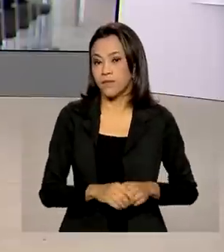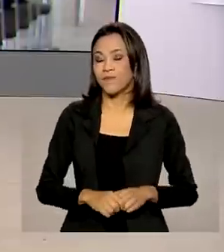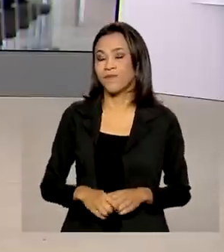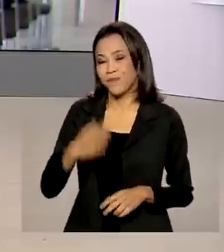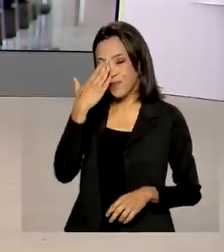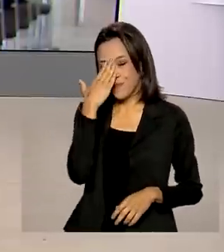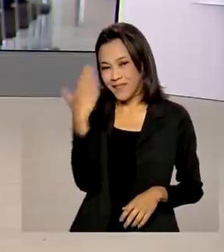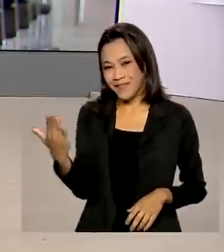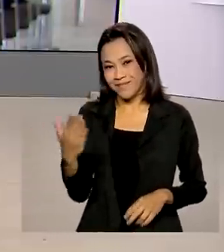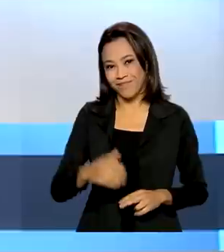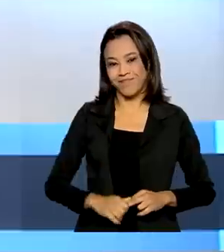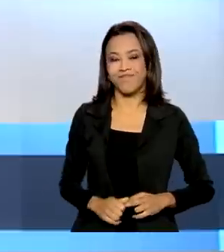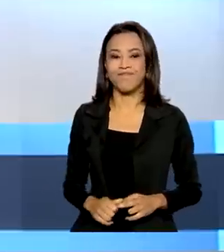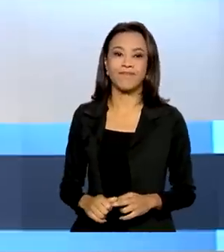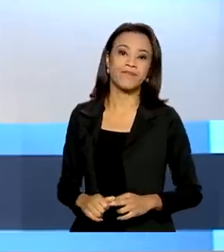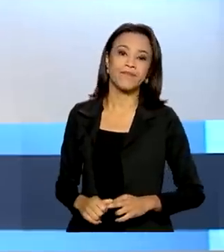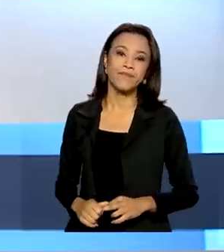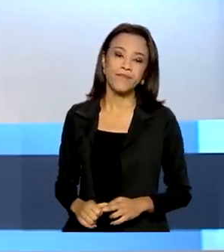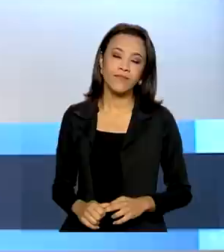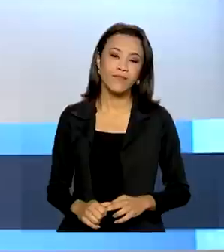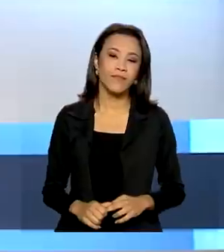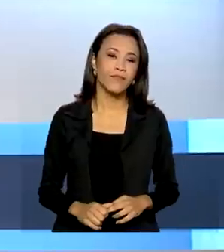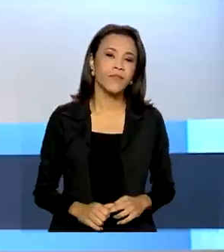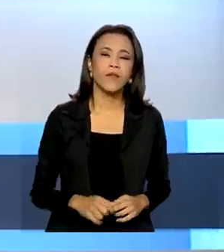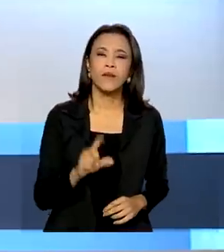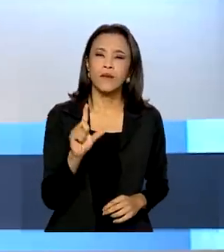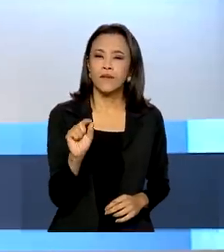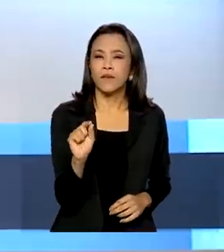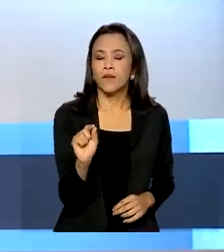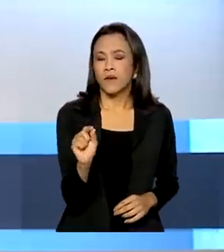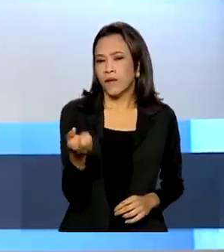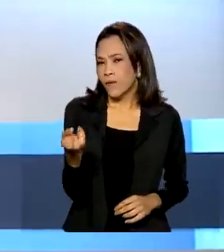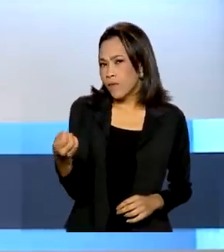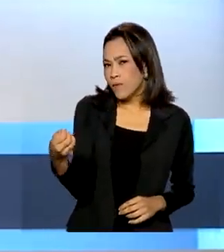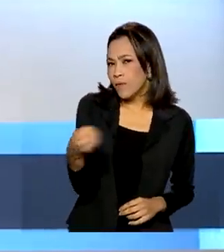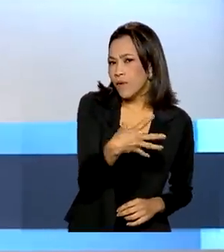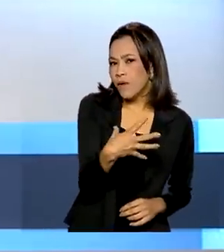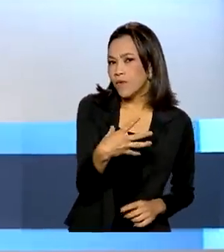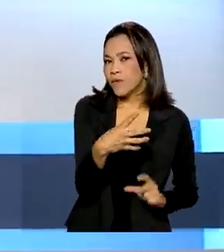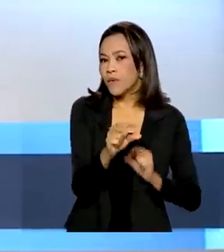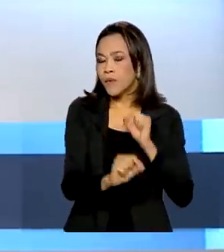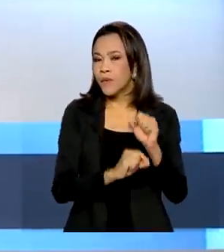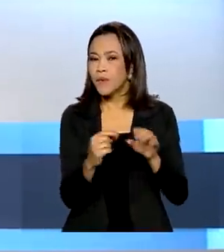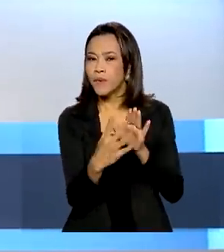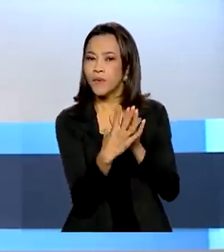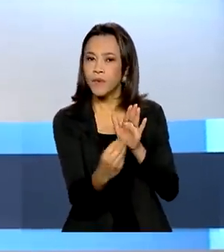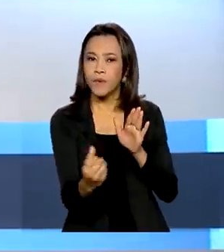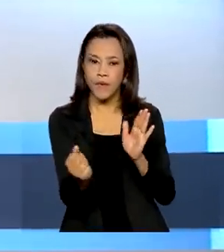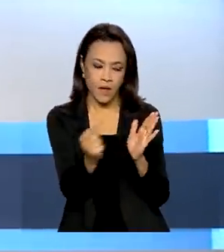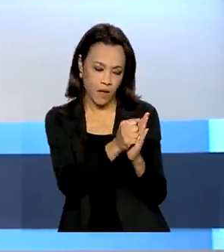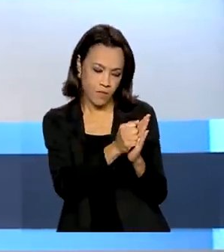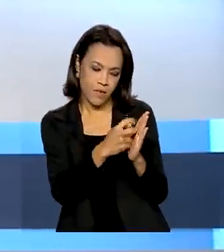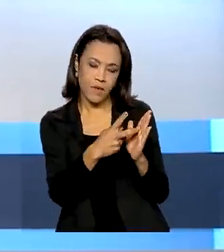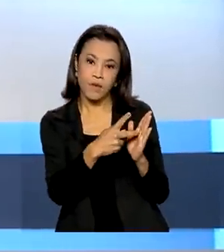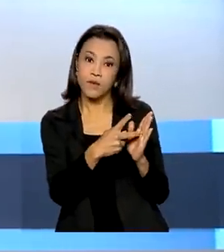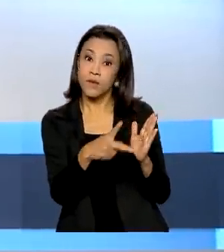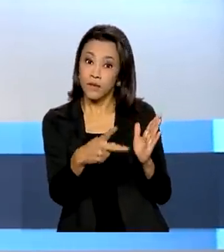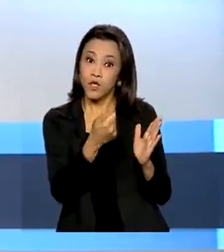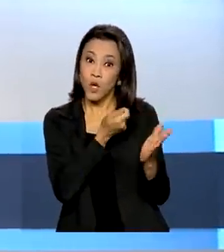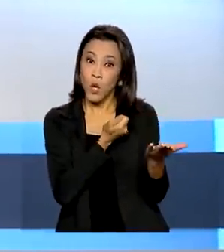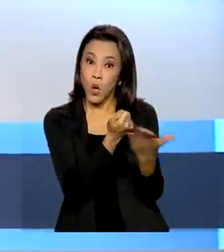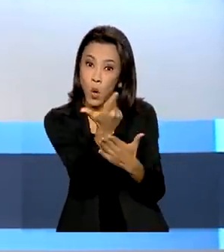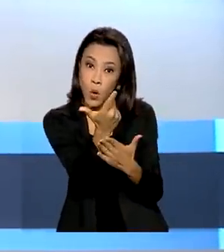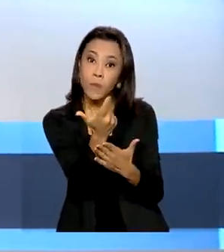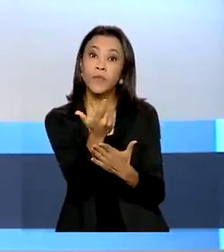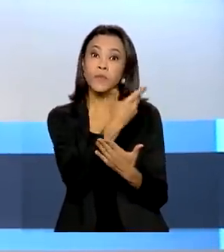Obrigada, Glauco. Uma nova versão do aplicativo de compras públicas do Governo Federal permite que